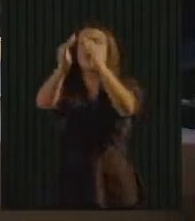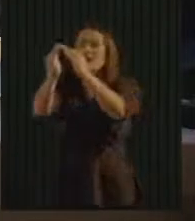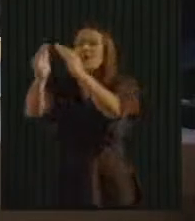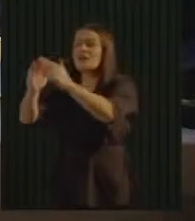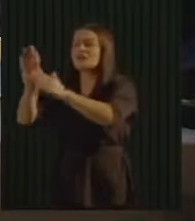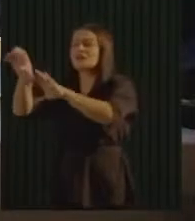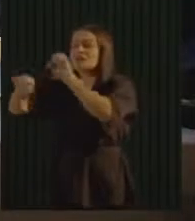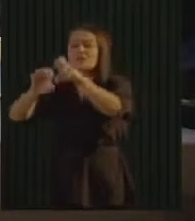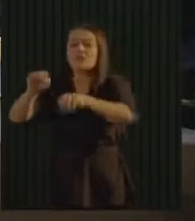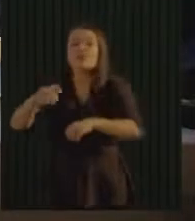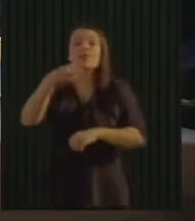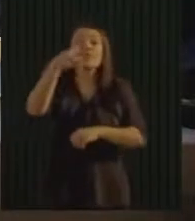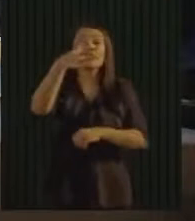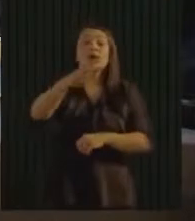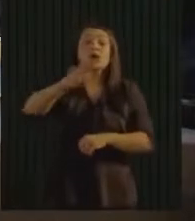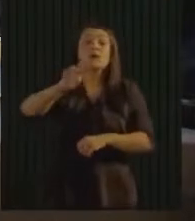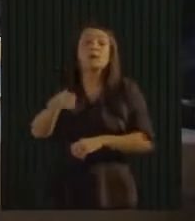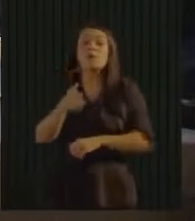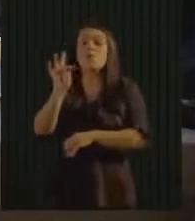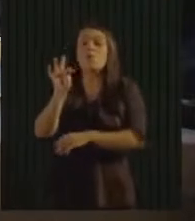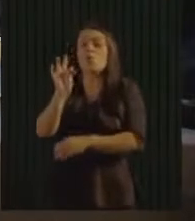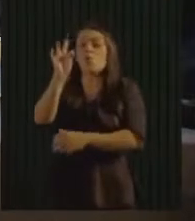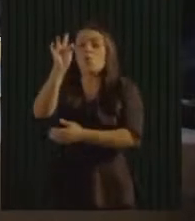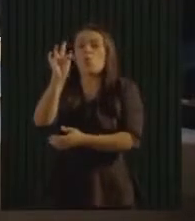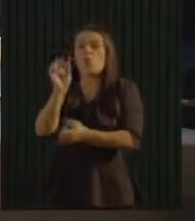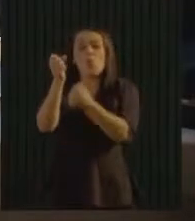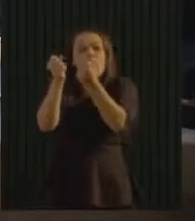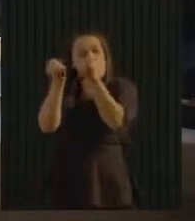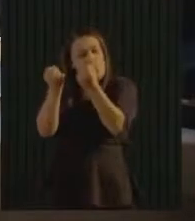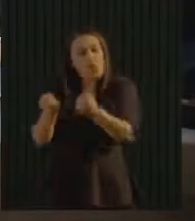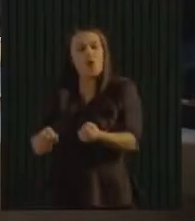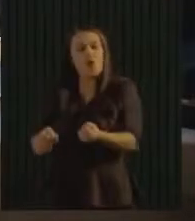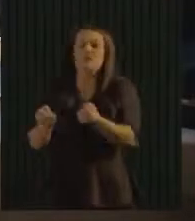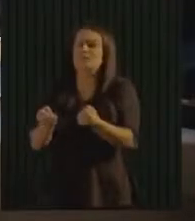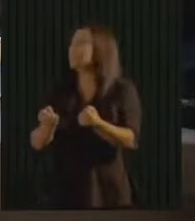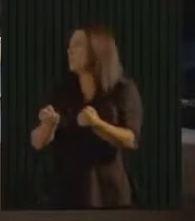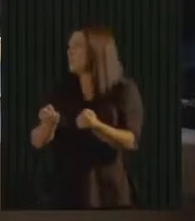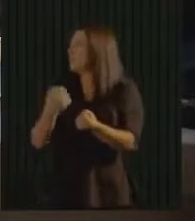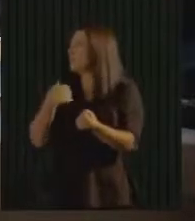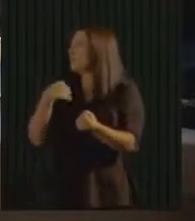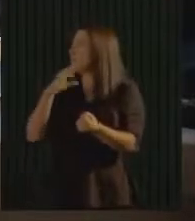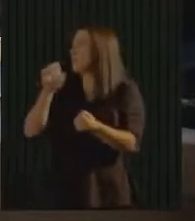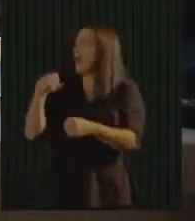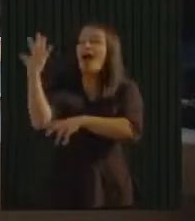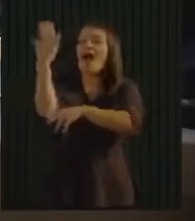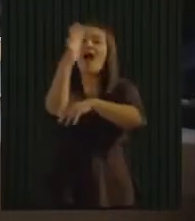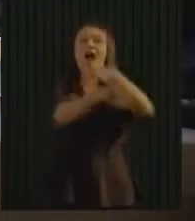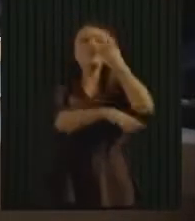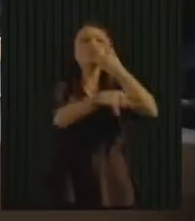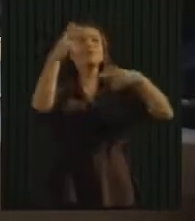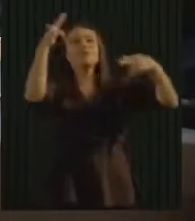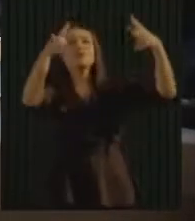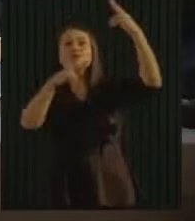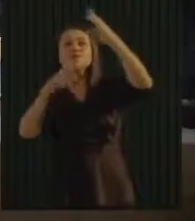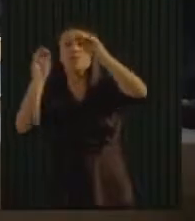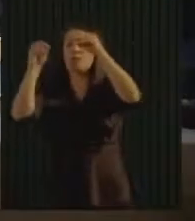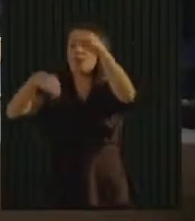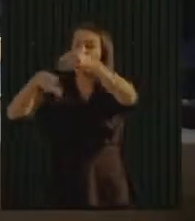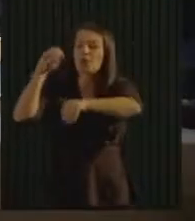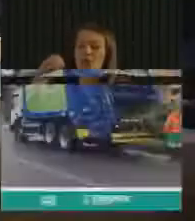já foram coletadas mais de 3 mil toneladas, né? Então, 3 mil toneladas, a gente já está conseguindo